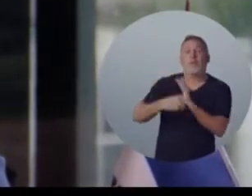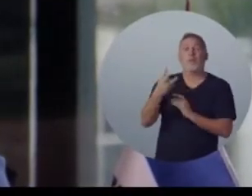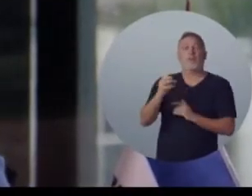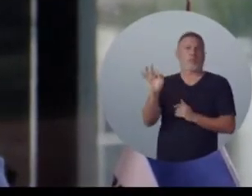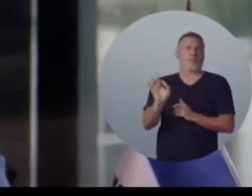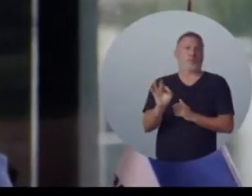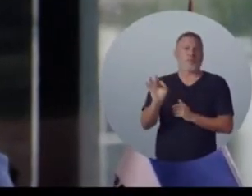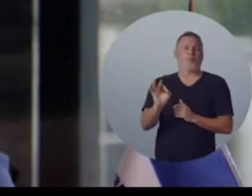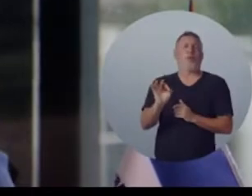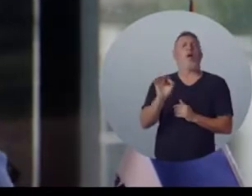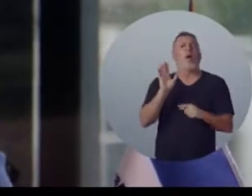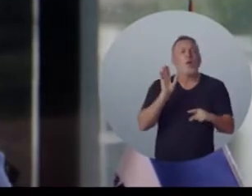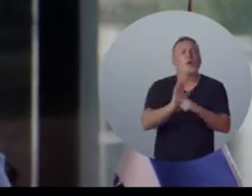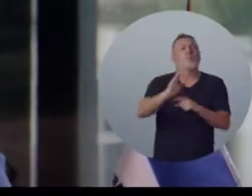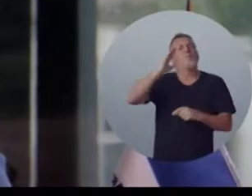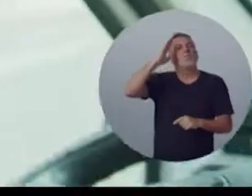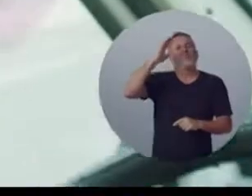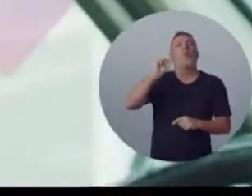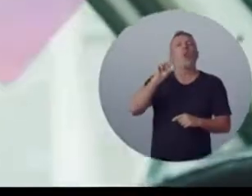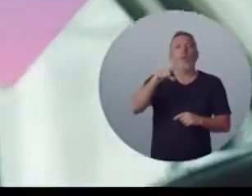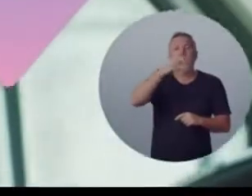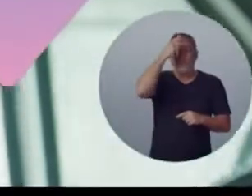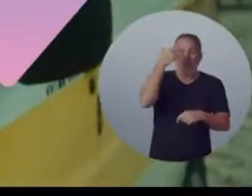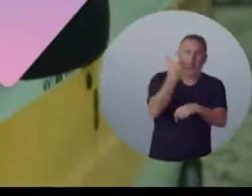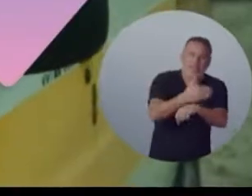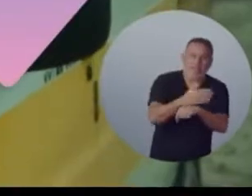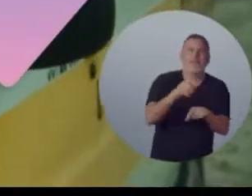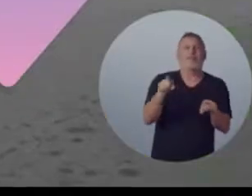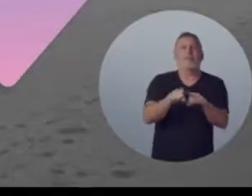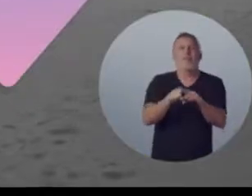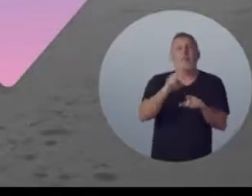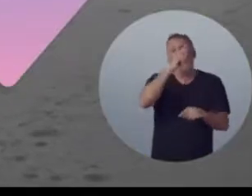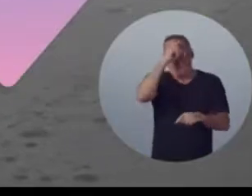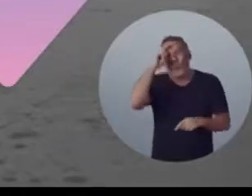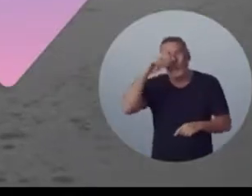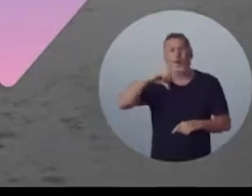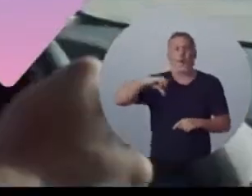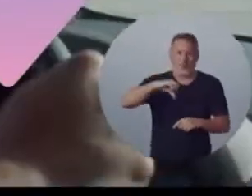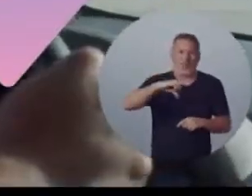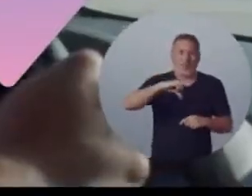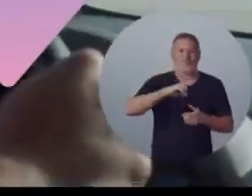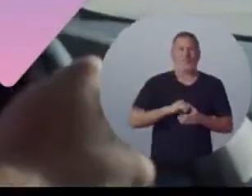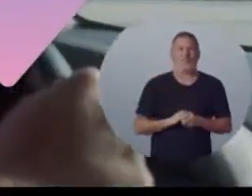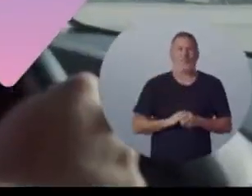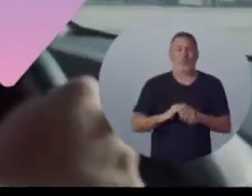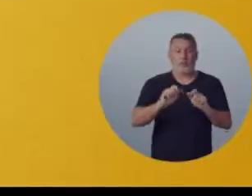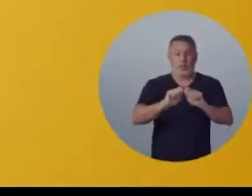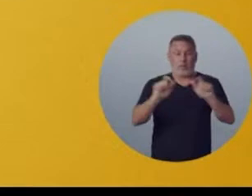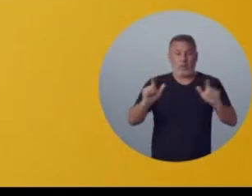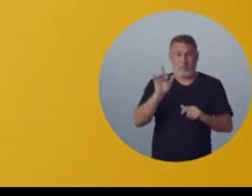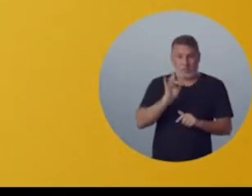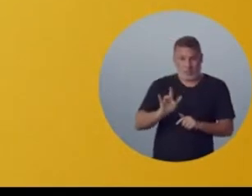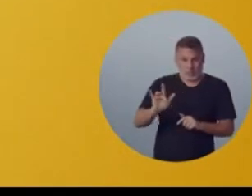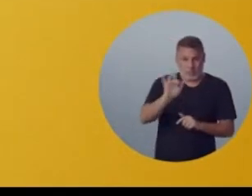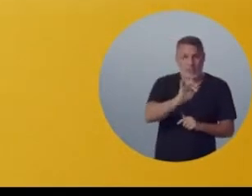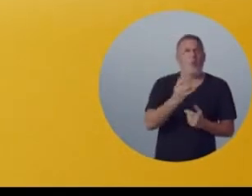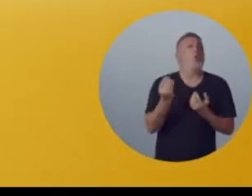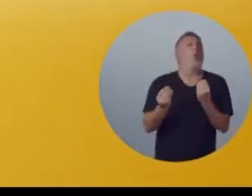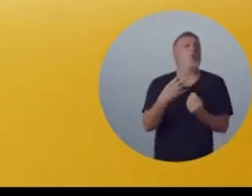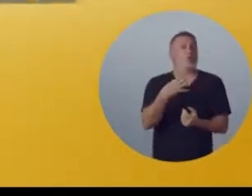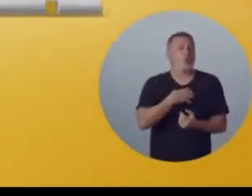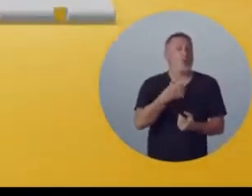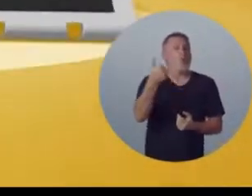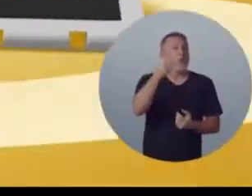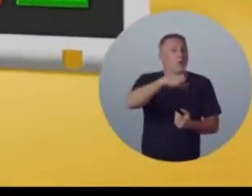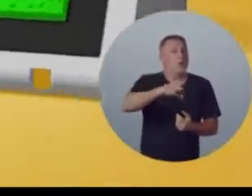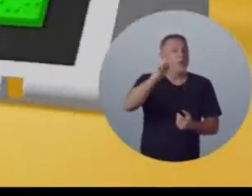baixou o imposto em quase 30%. Isso vai beneficiar, sobretudo, taxistas e motoristas de aplicativos. Na frente